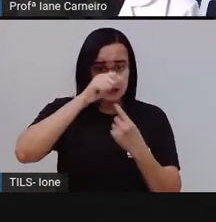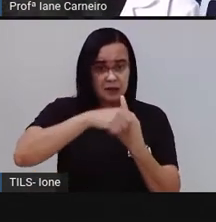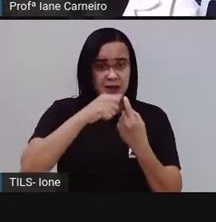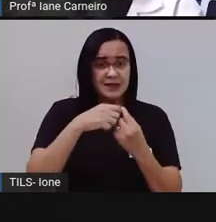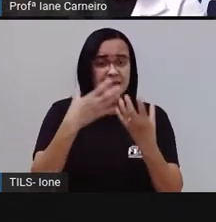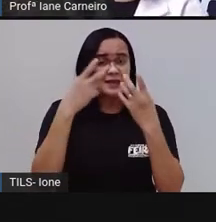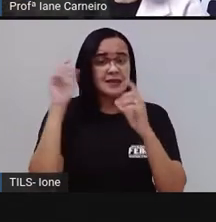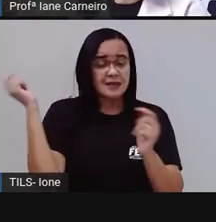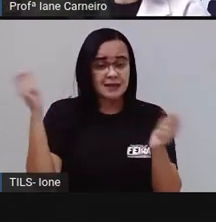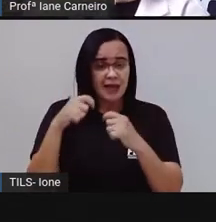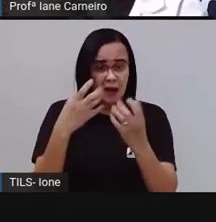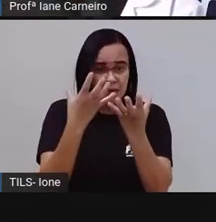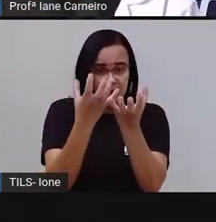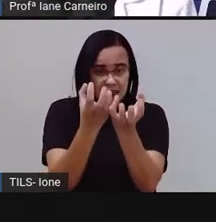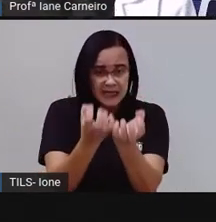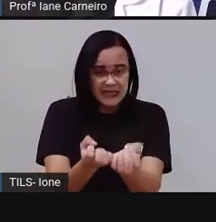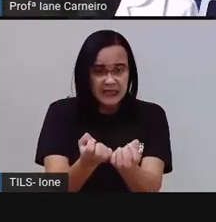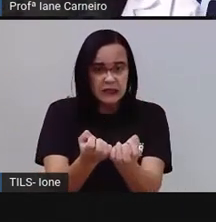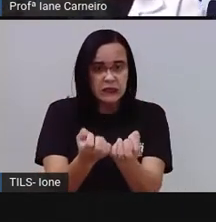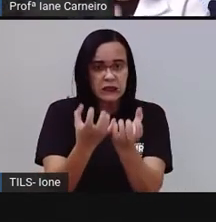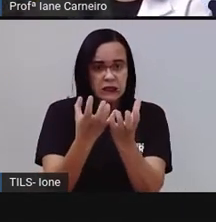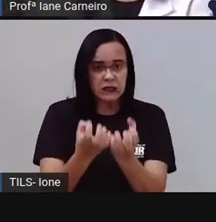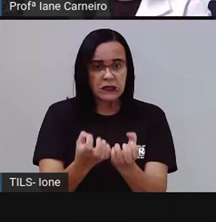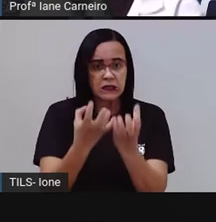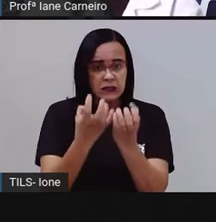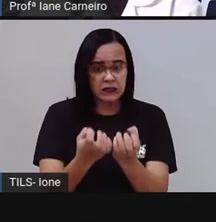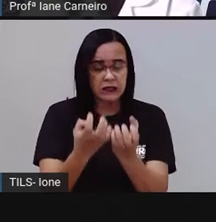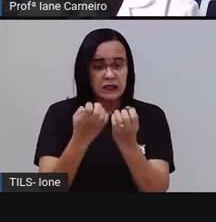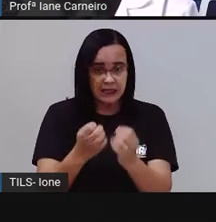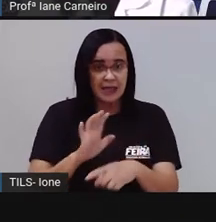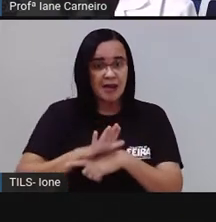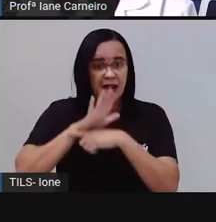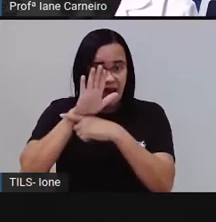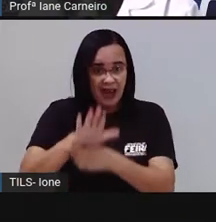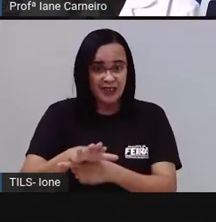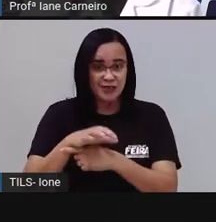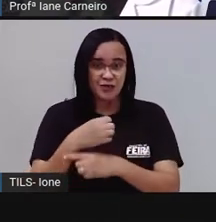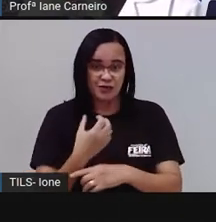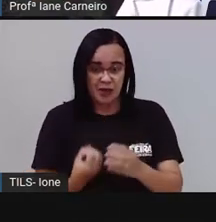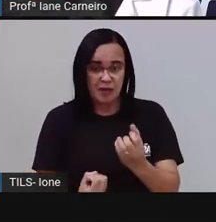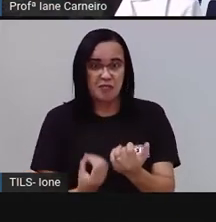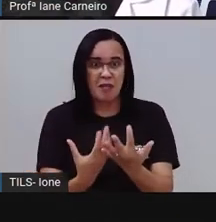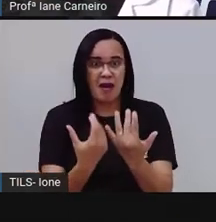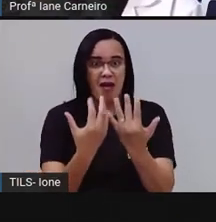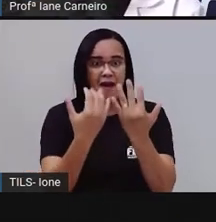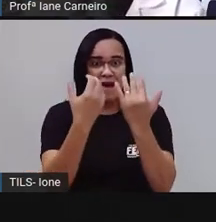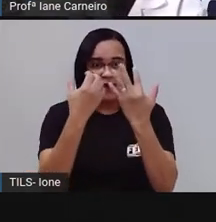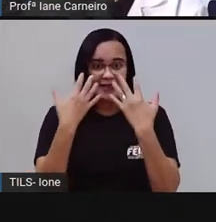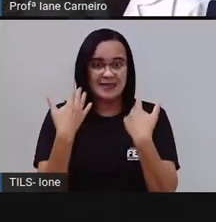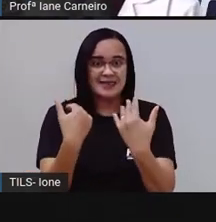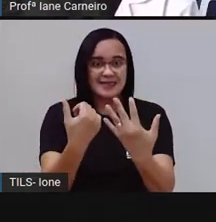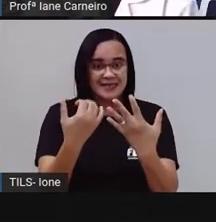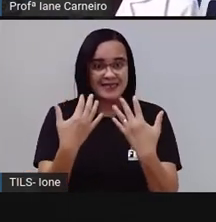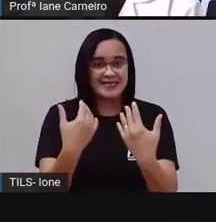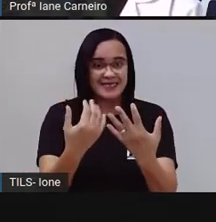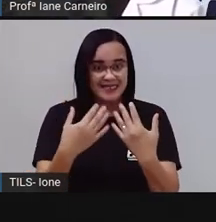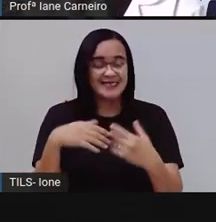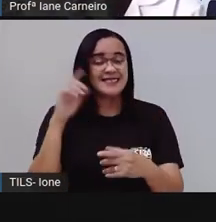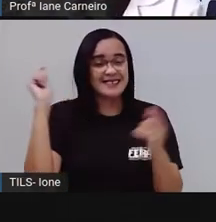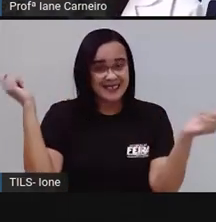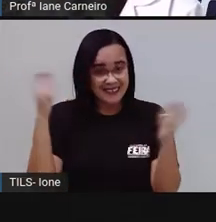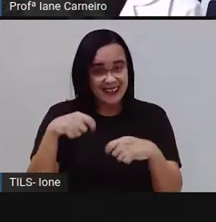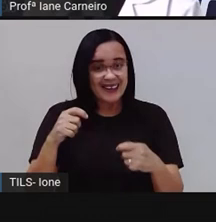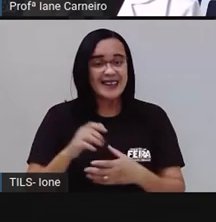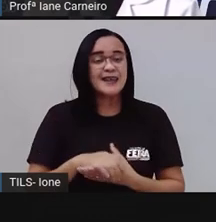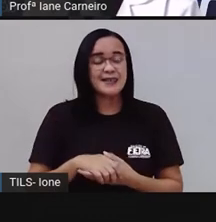gente pode usar a casca de banana para adubar nossas plantinhas em casa, né? Para... Se você estiver na roça, por exemplo, Tem